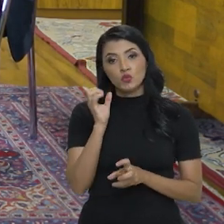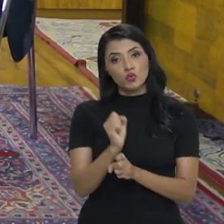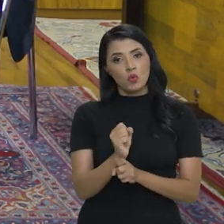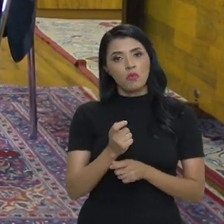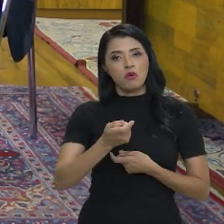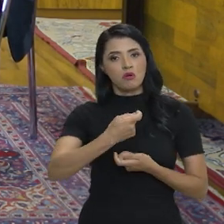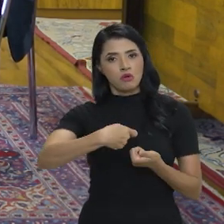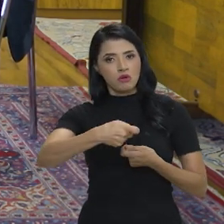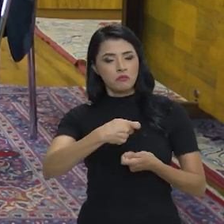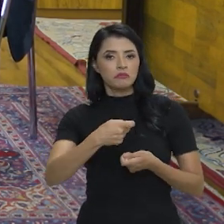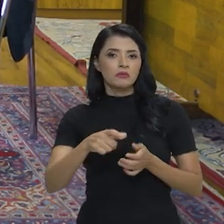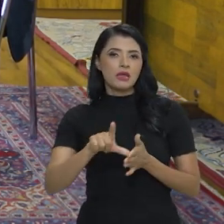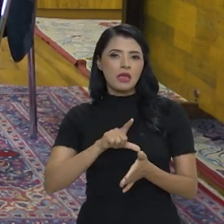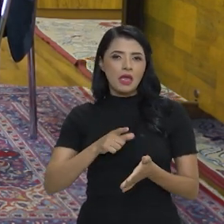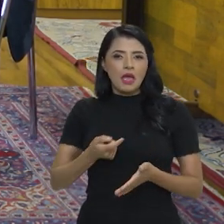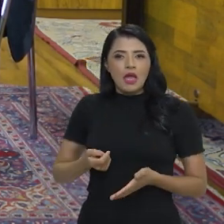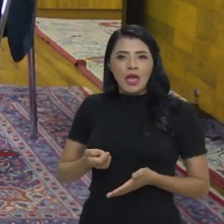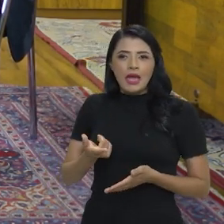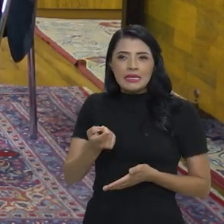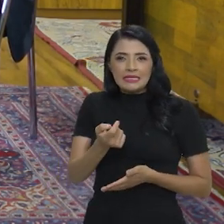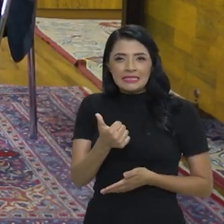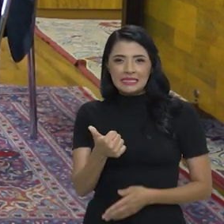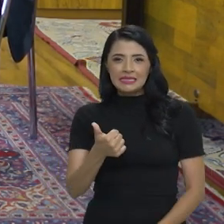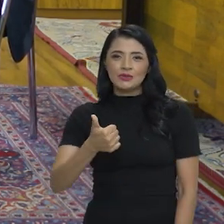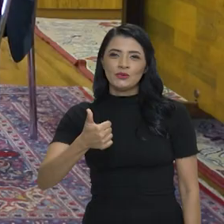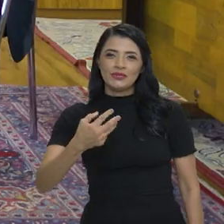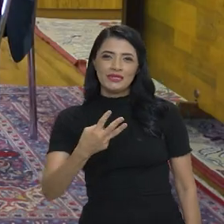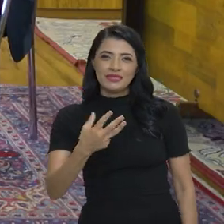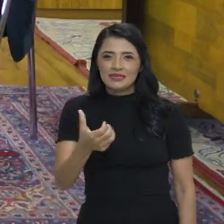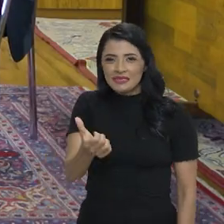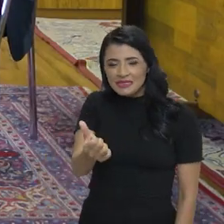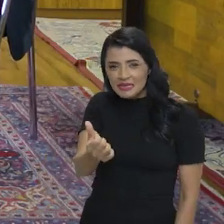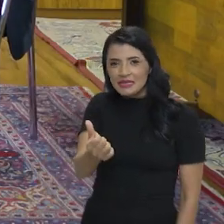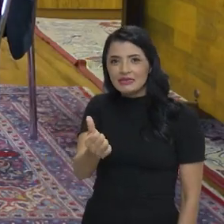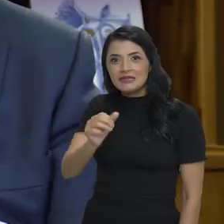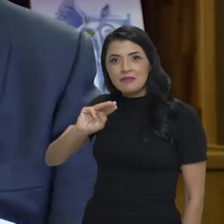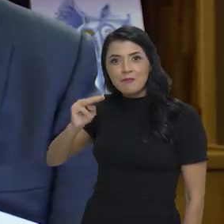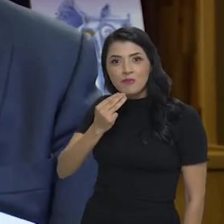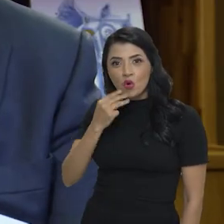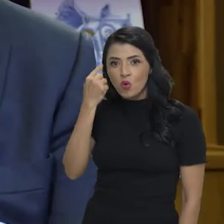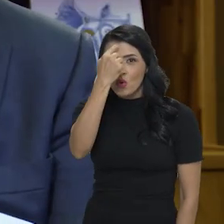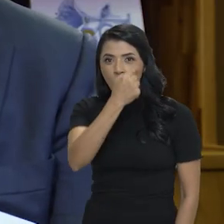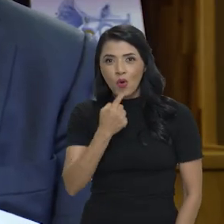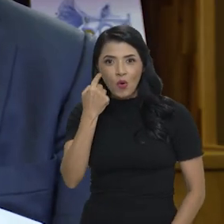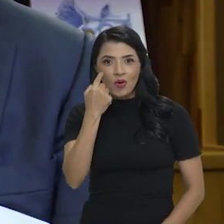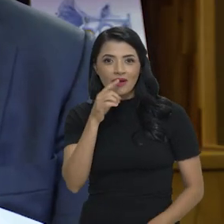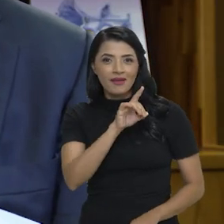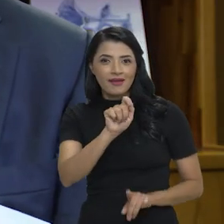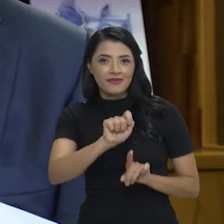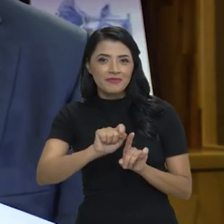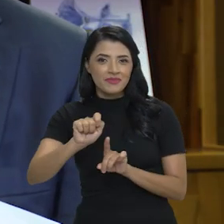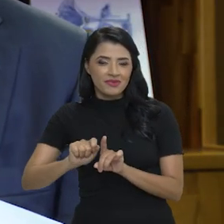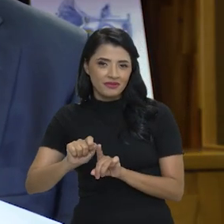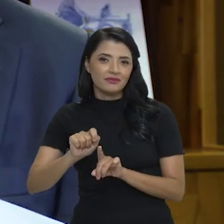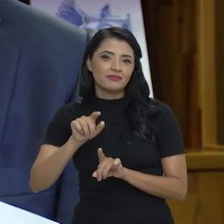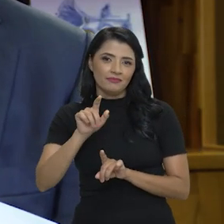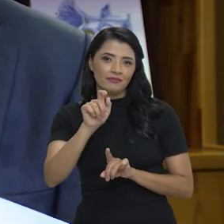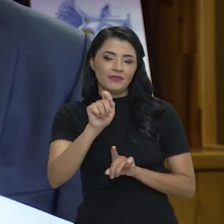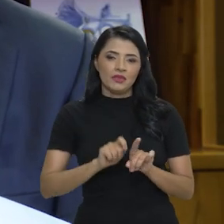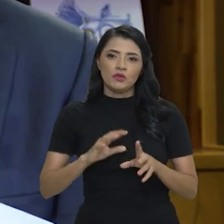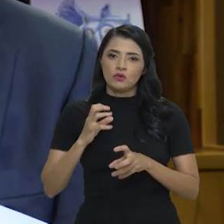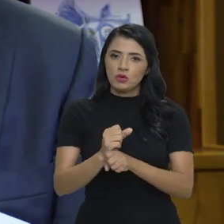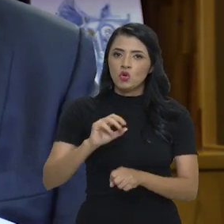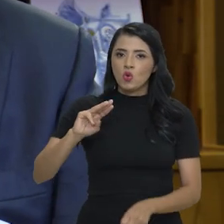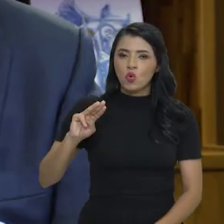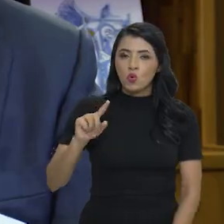daria uma economia de 136 milhões de horas por mês, somando 1